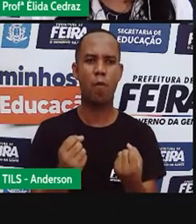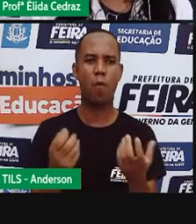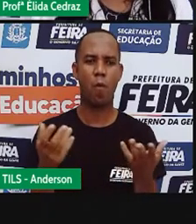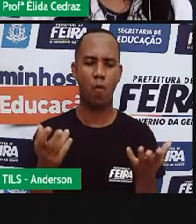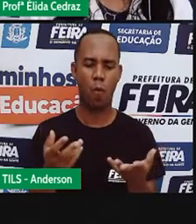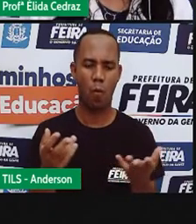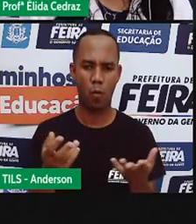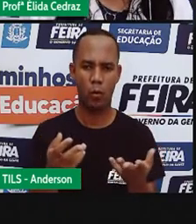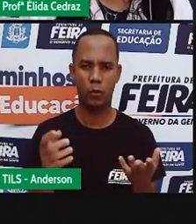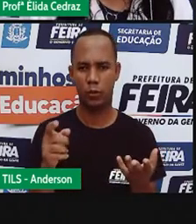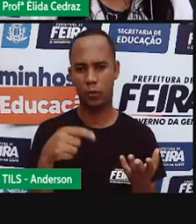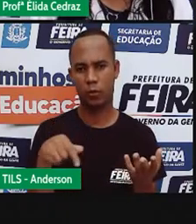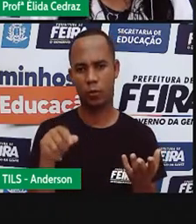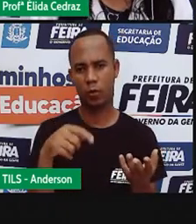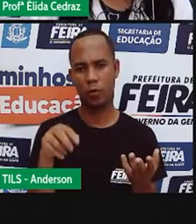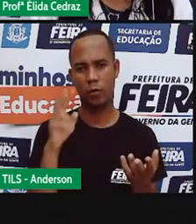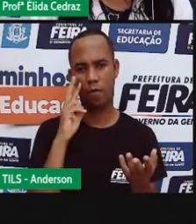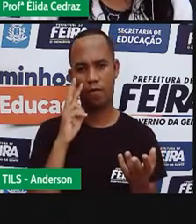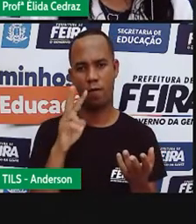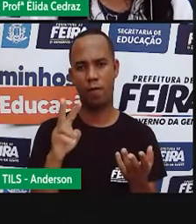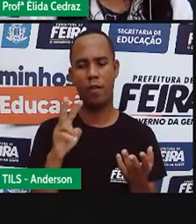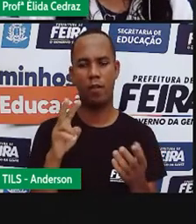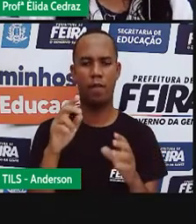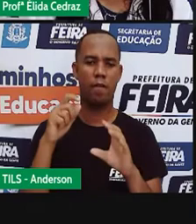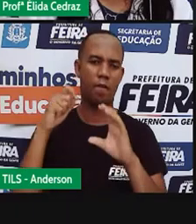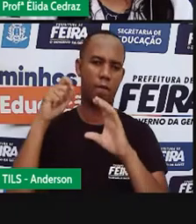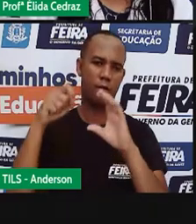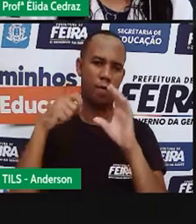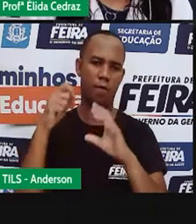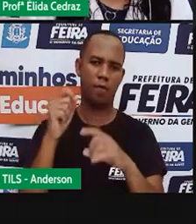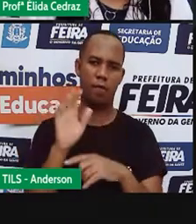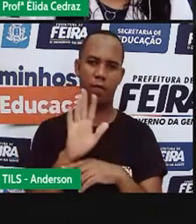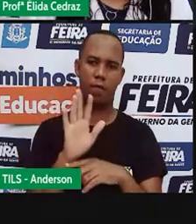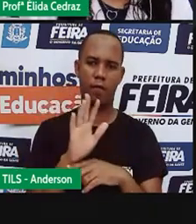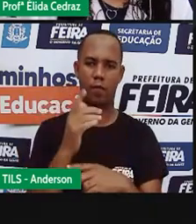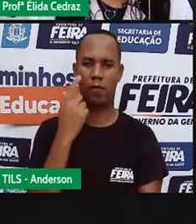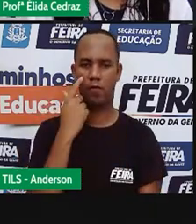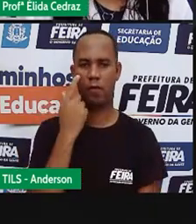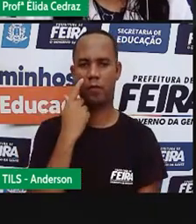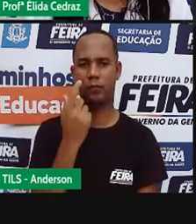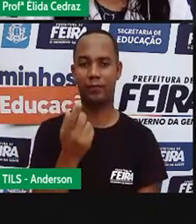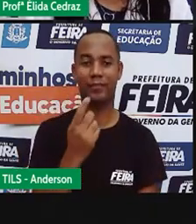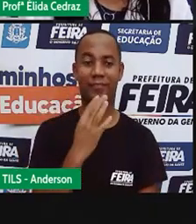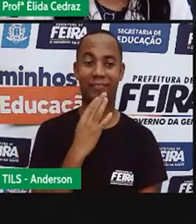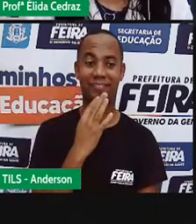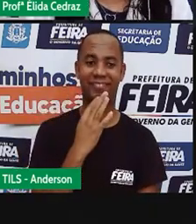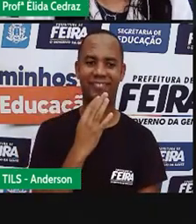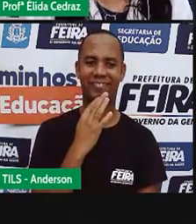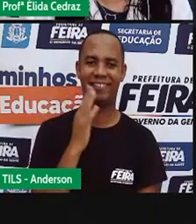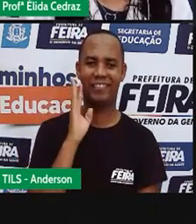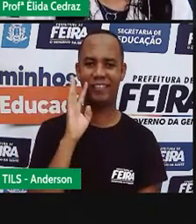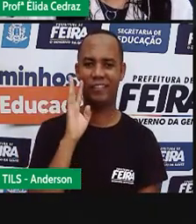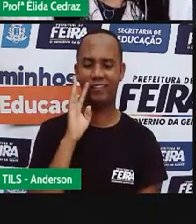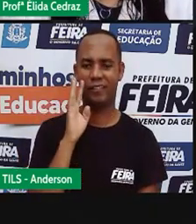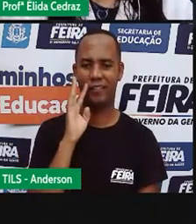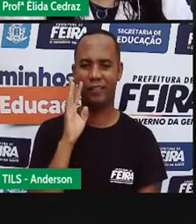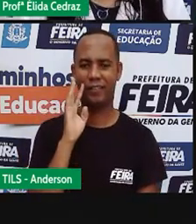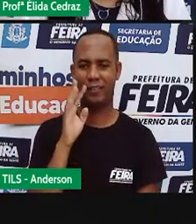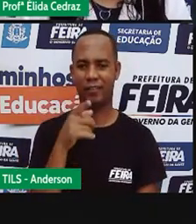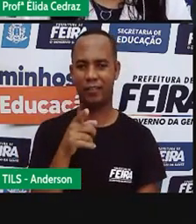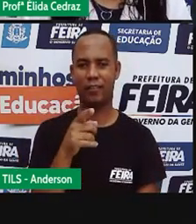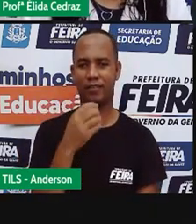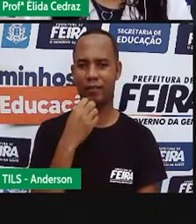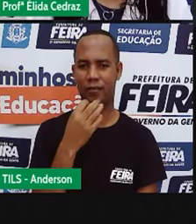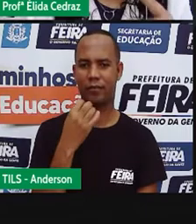nós vamos assistir um vídeo e ver e nós vamos tirar outros propriedades de